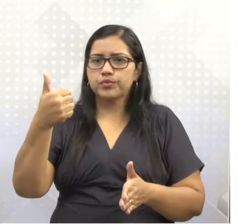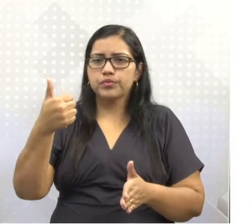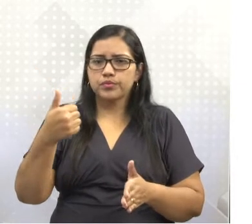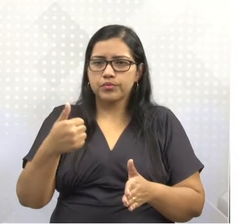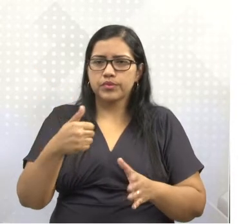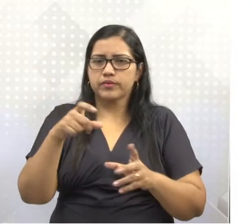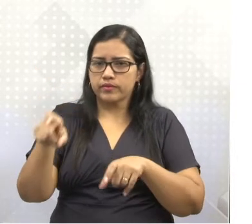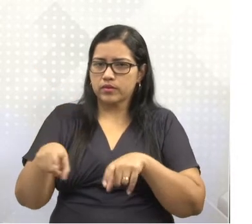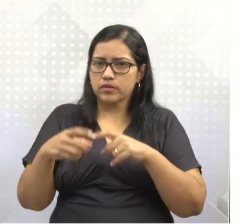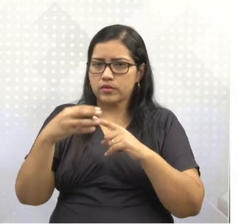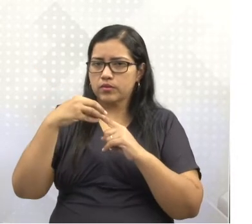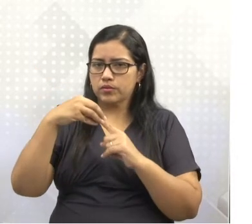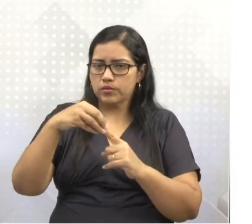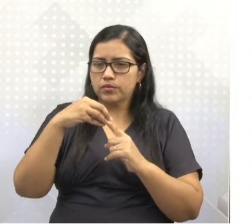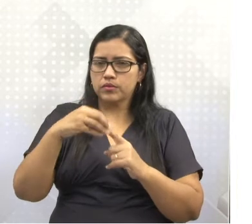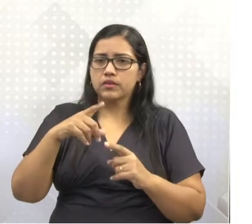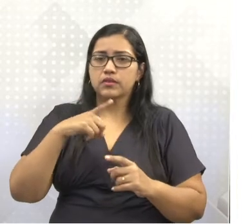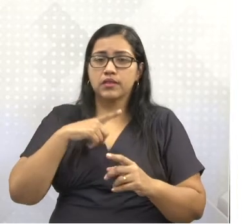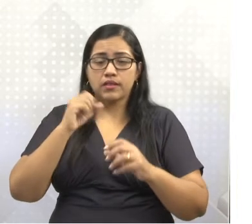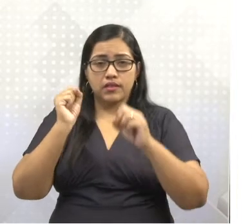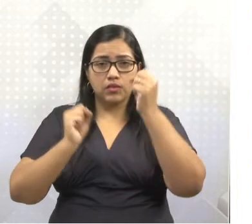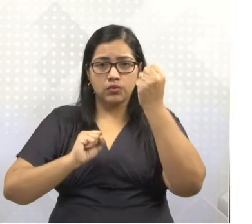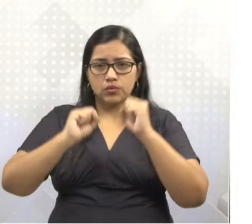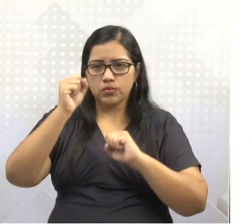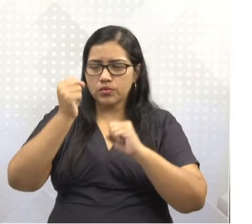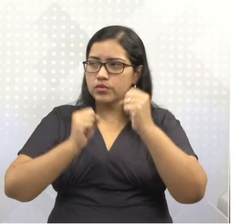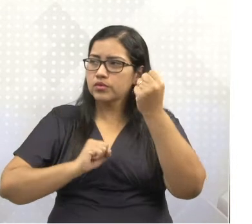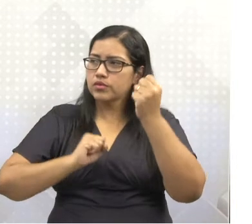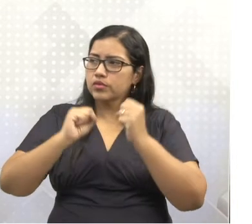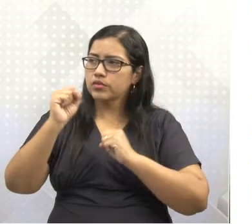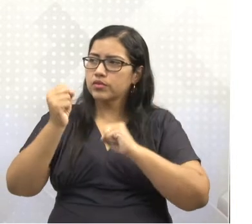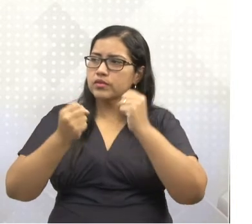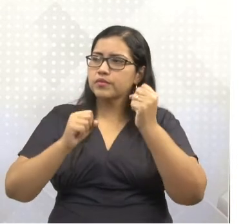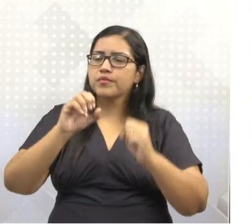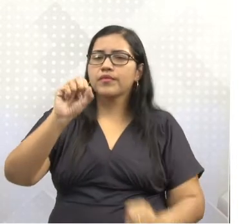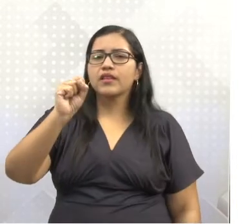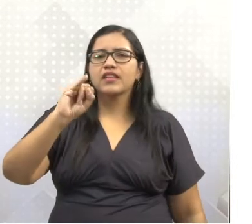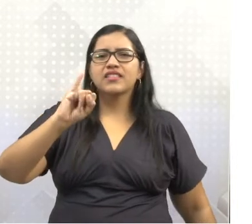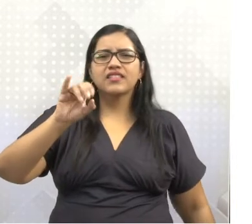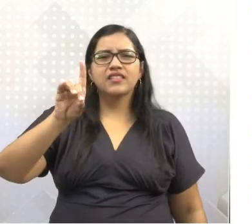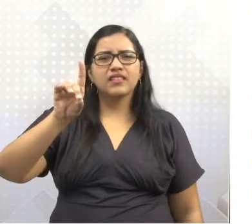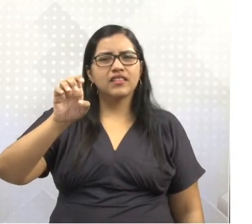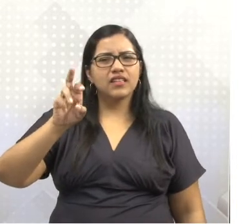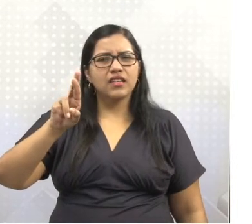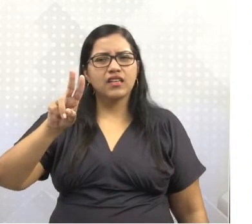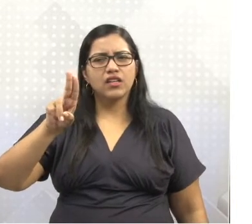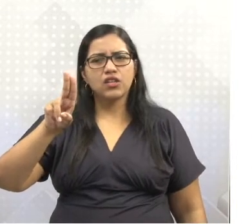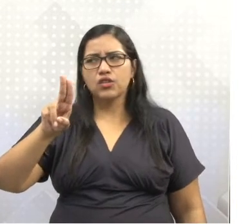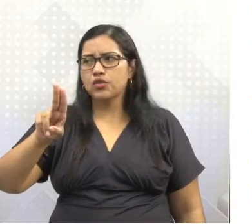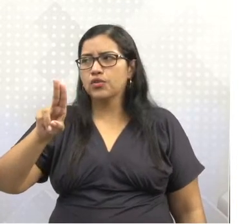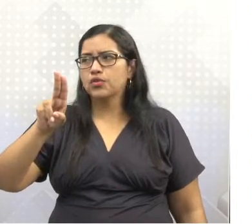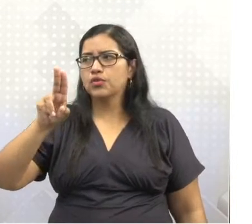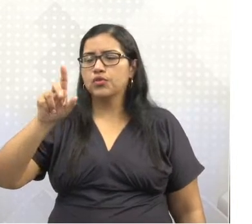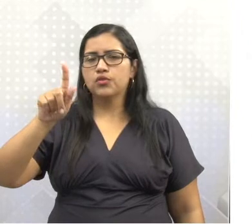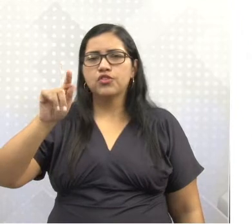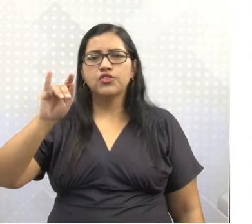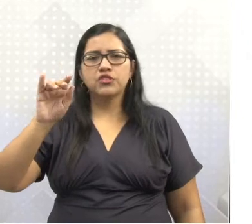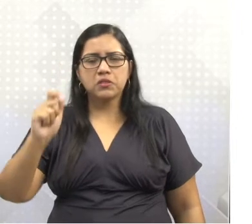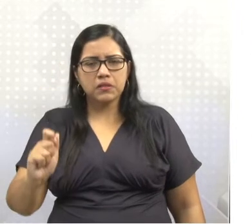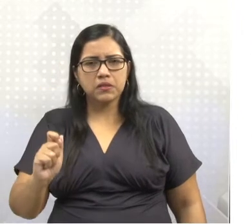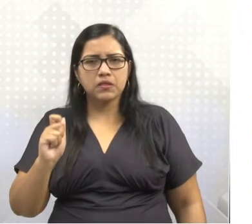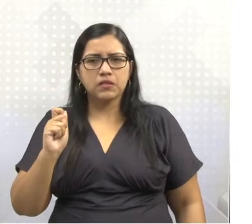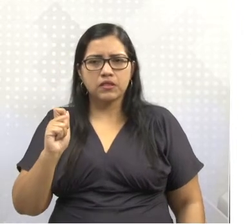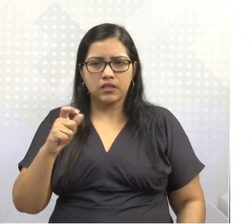a indústria siderúrgica, tá certo? E essa indústria siderúrgica, ela obteve êxodo em razão das minas de carvão que existem lá.